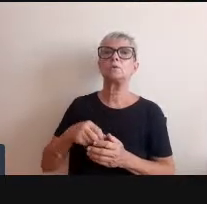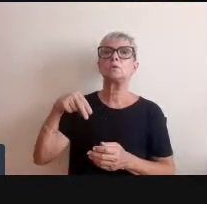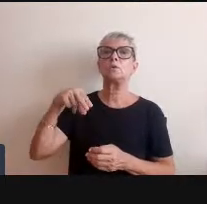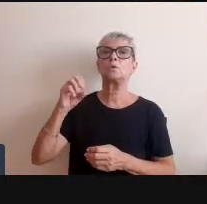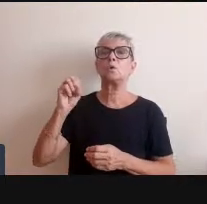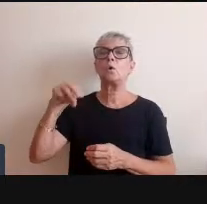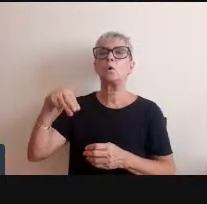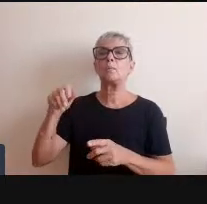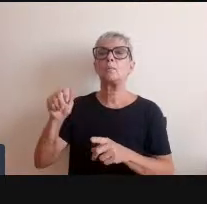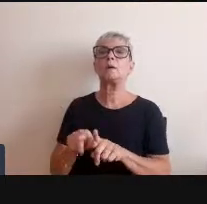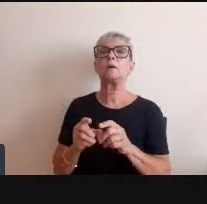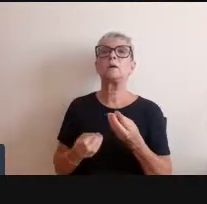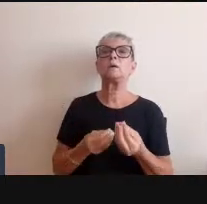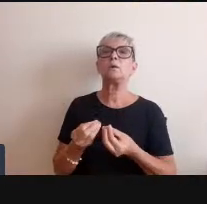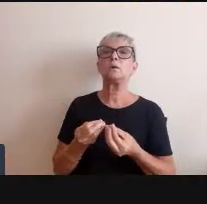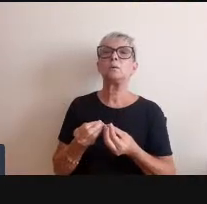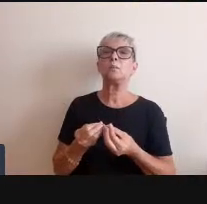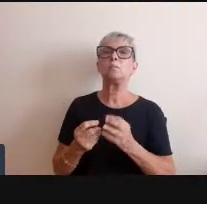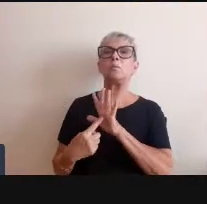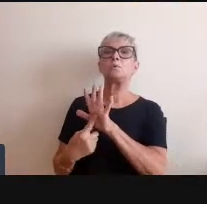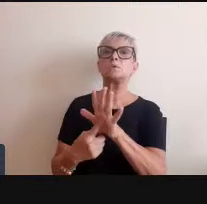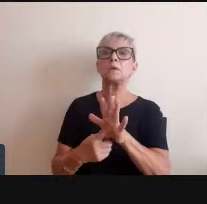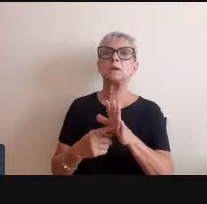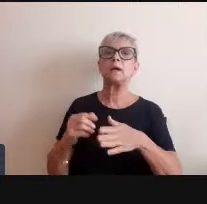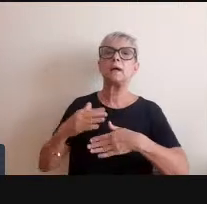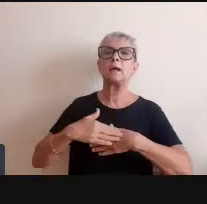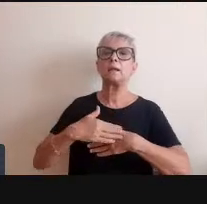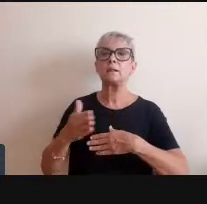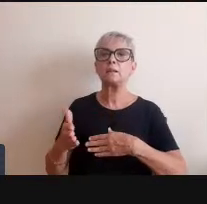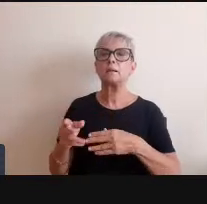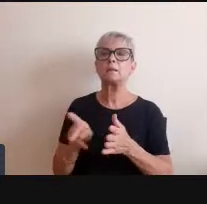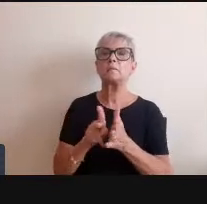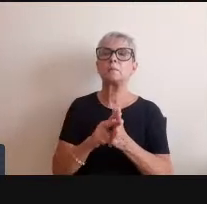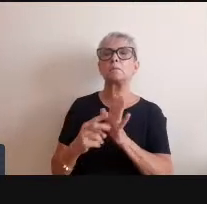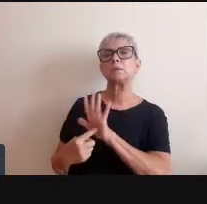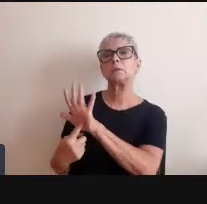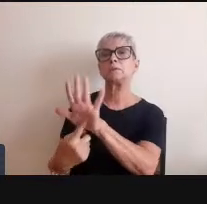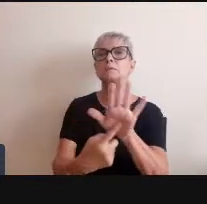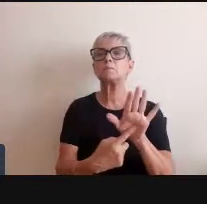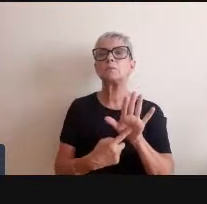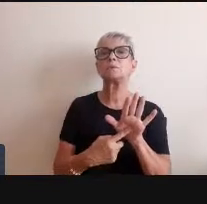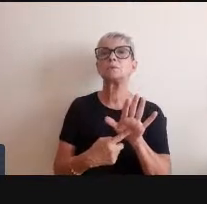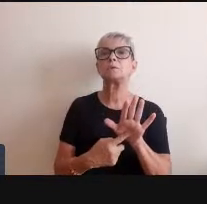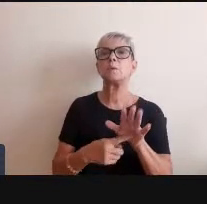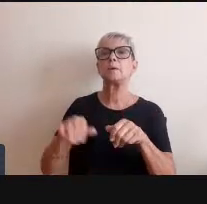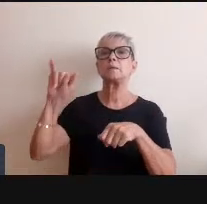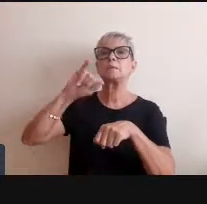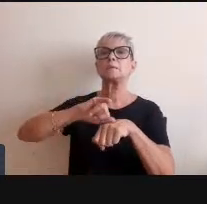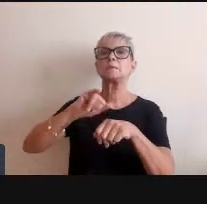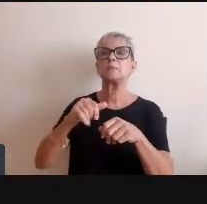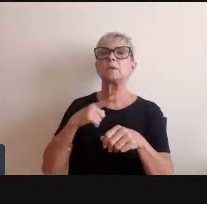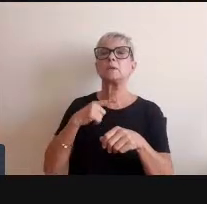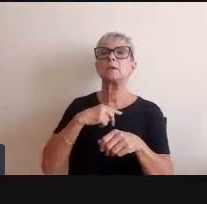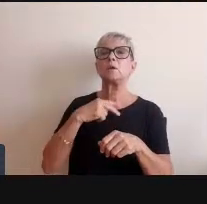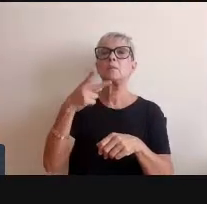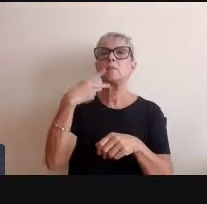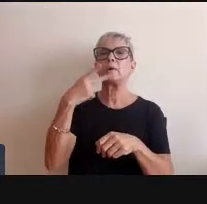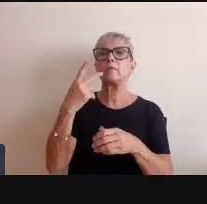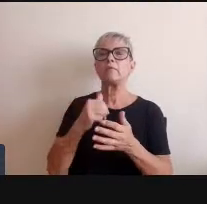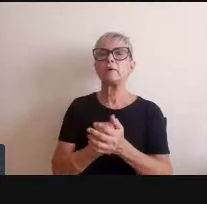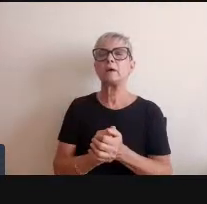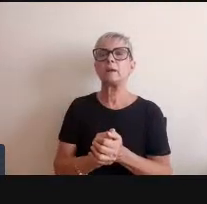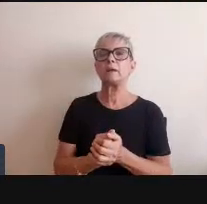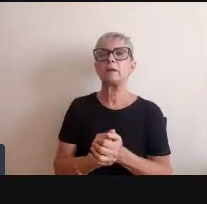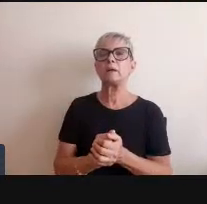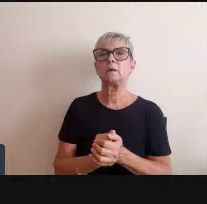MoMA é mostrando a entrada do da exposição e em cima tem uma fala de uma personagem nós vamos